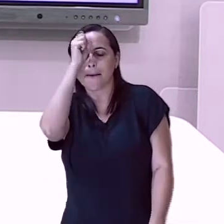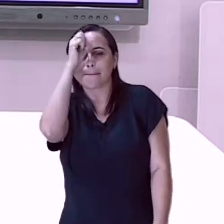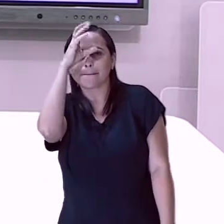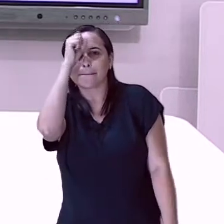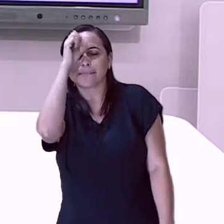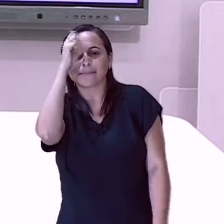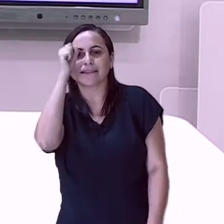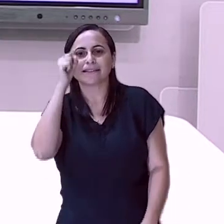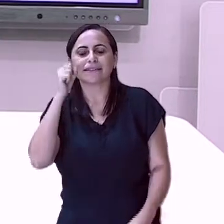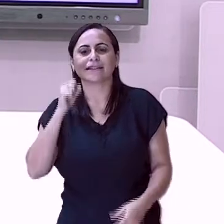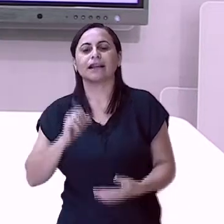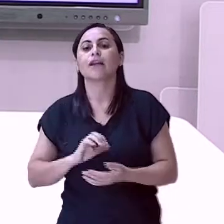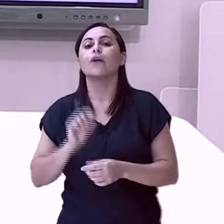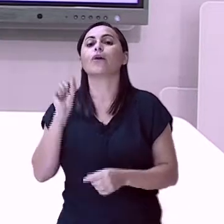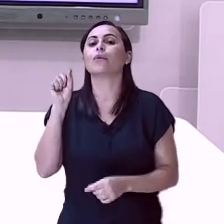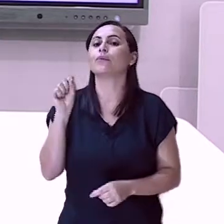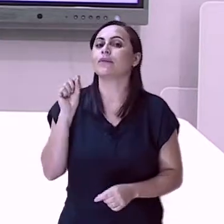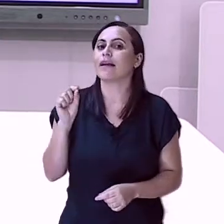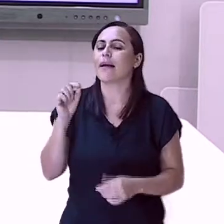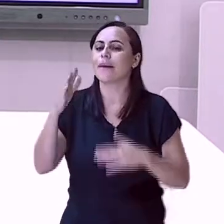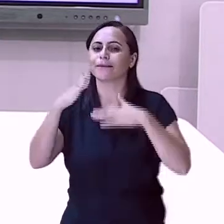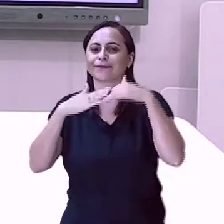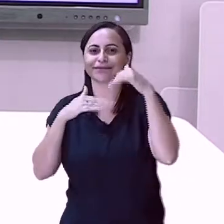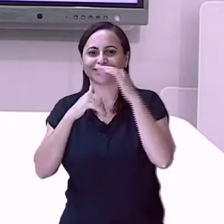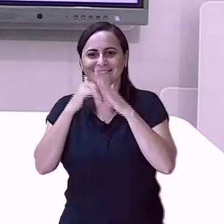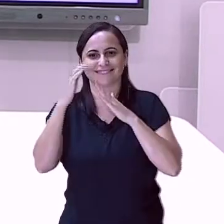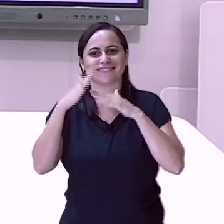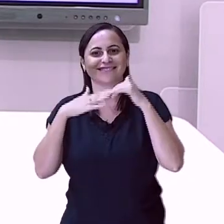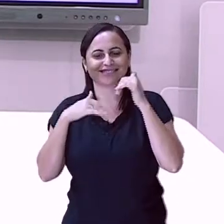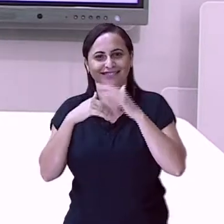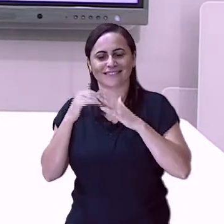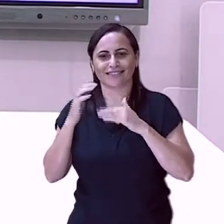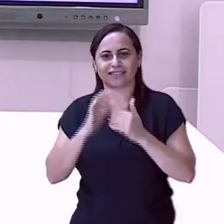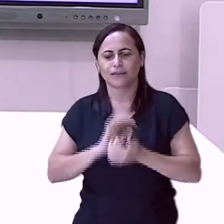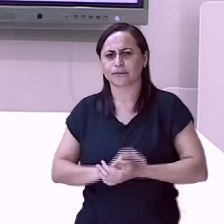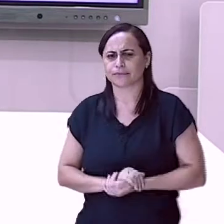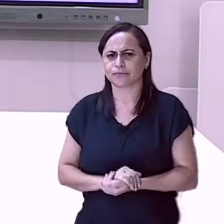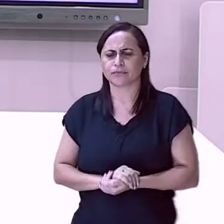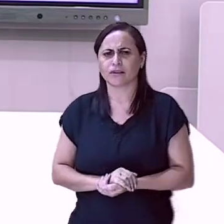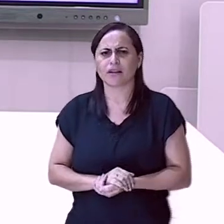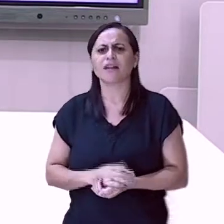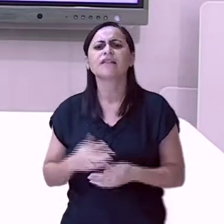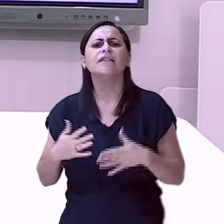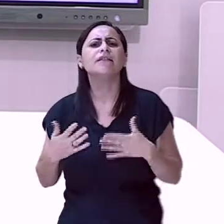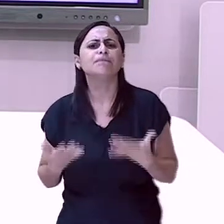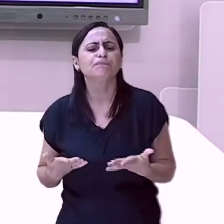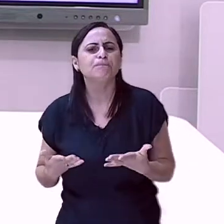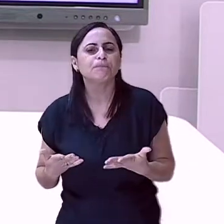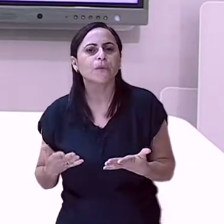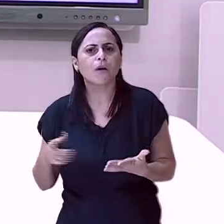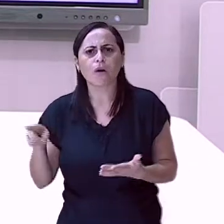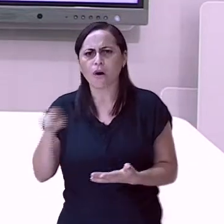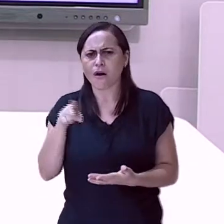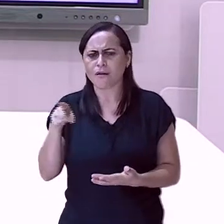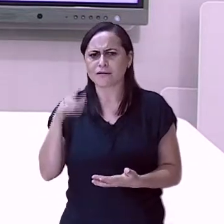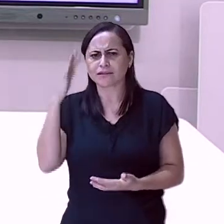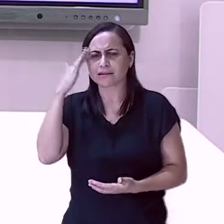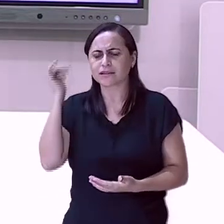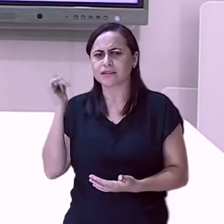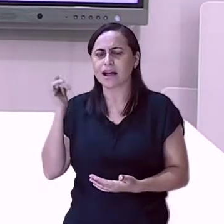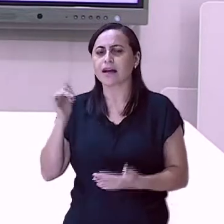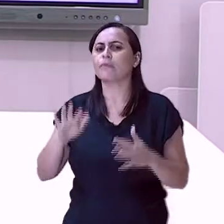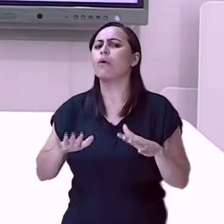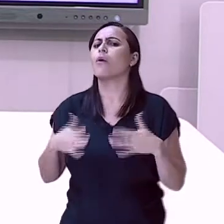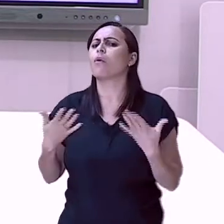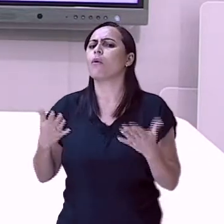aprender as profissões. E aí, crianças, vocês sabem quais são as